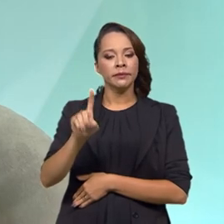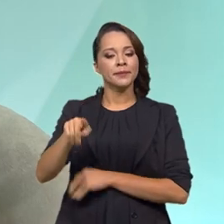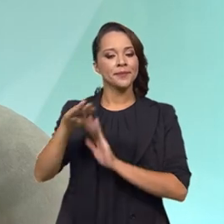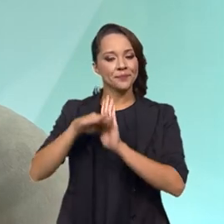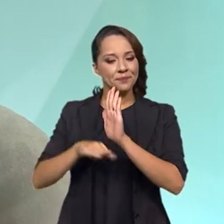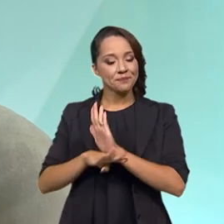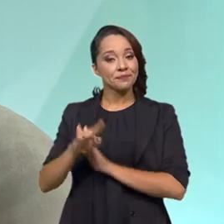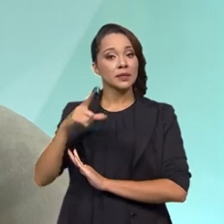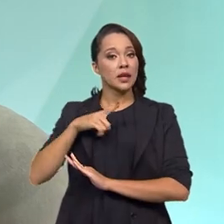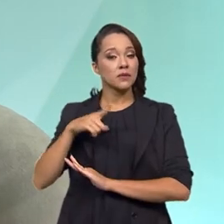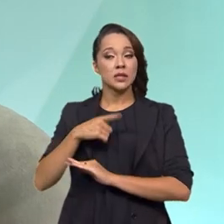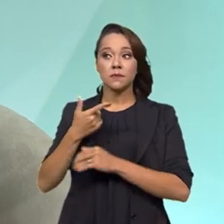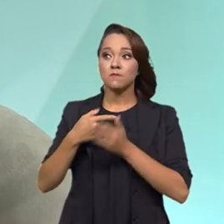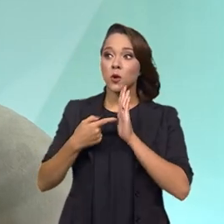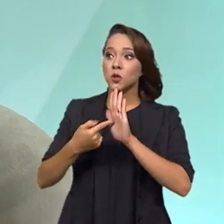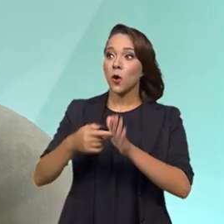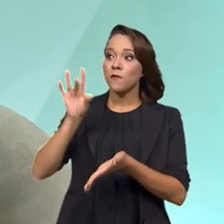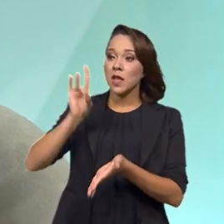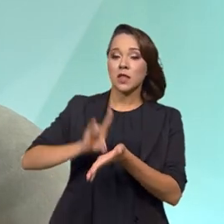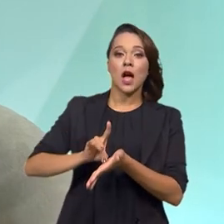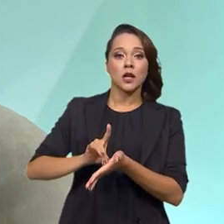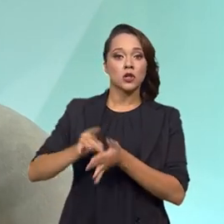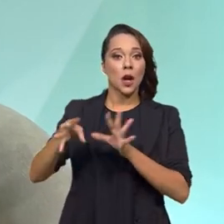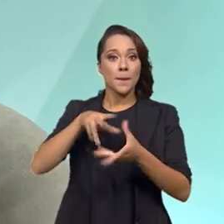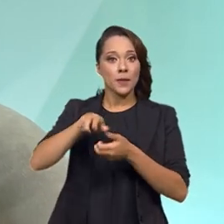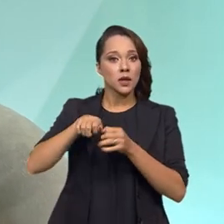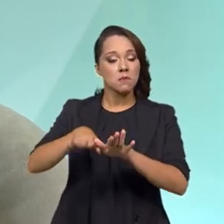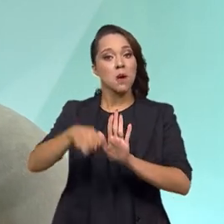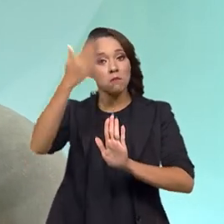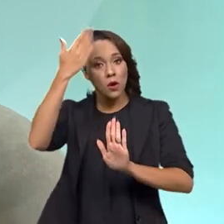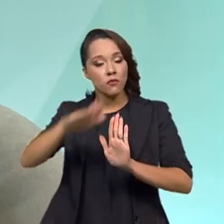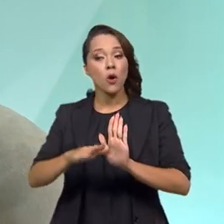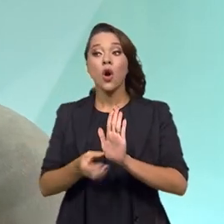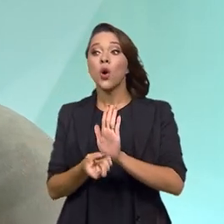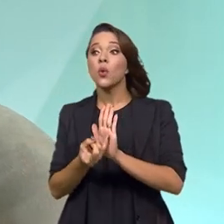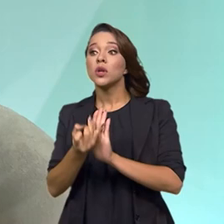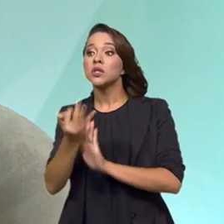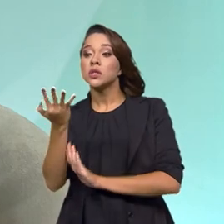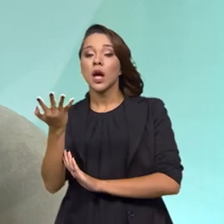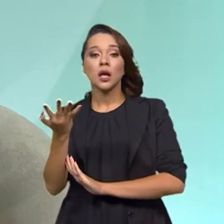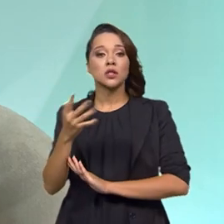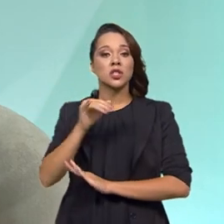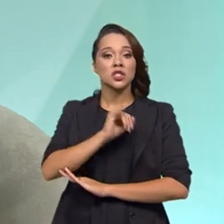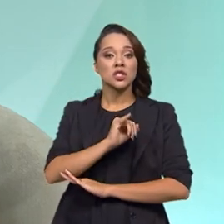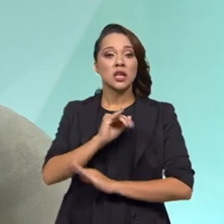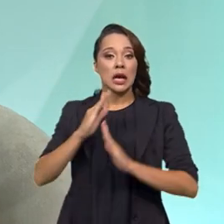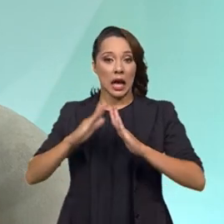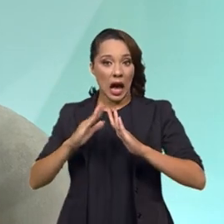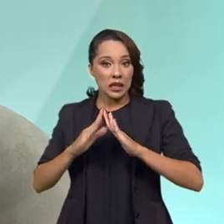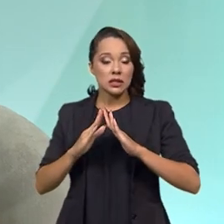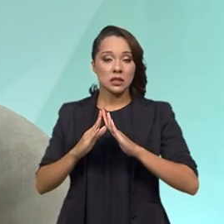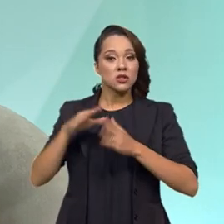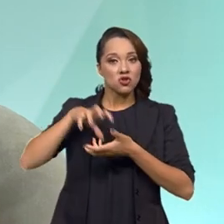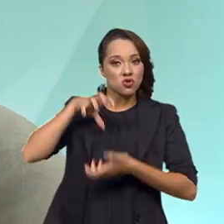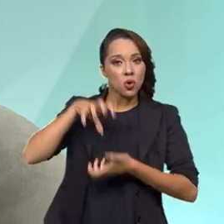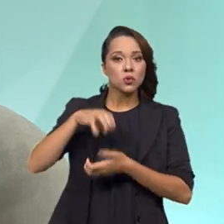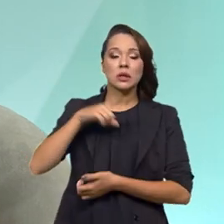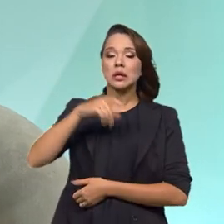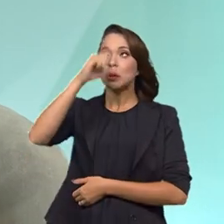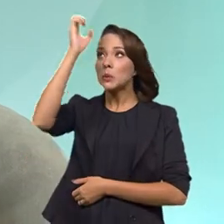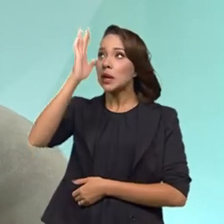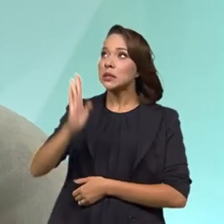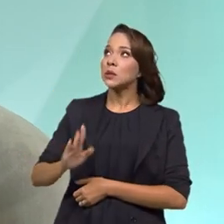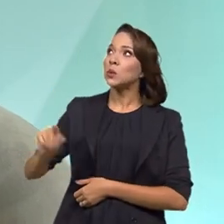realidade invisível que a pandemia veio mostrar a quantidade de instituições de longa permanência que nós temos no nosso país.